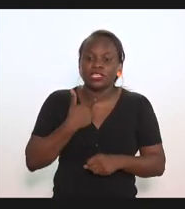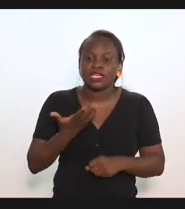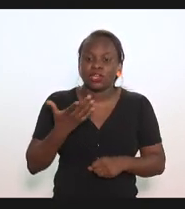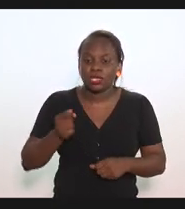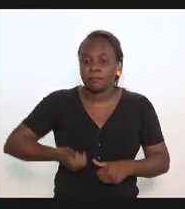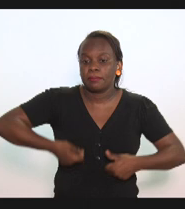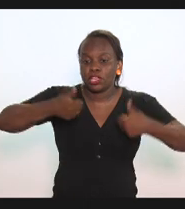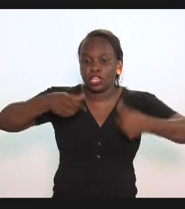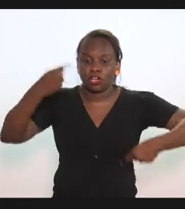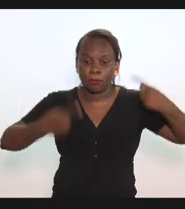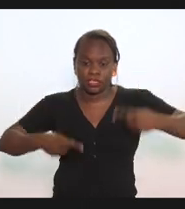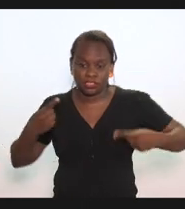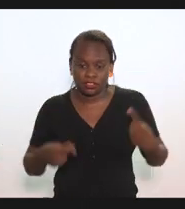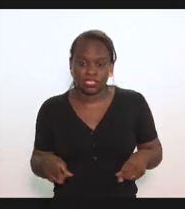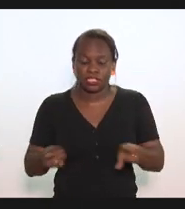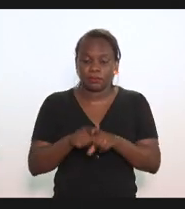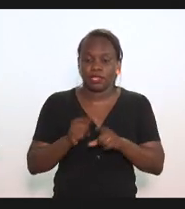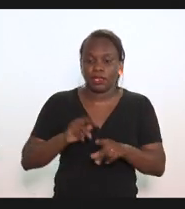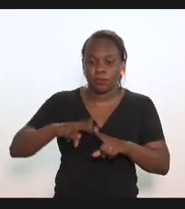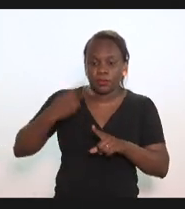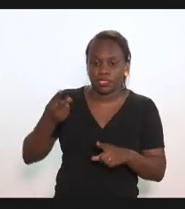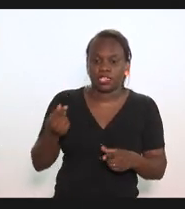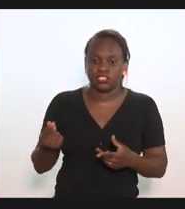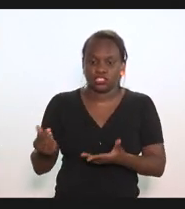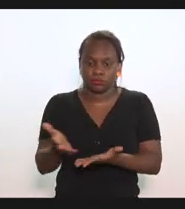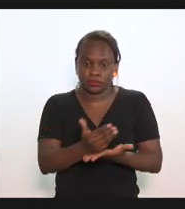competitividade do moinho e aumentar a arrecadação do Estado.